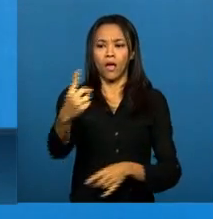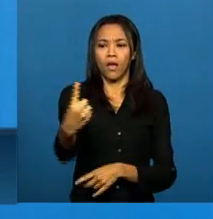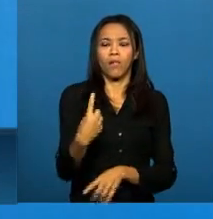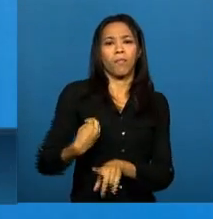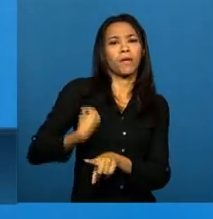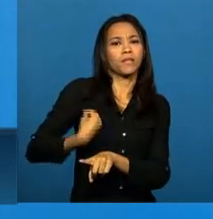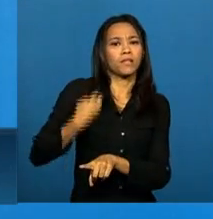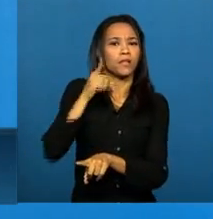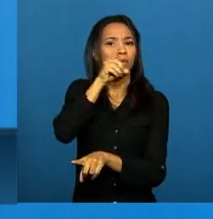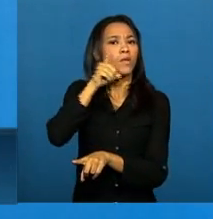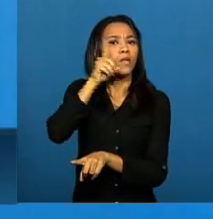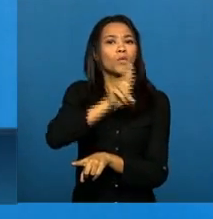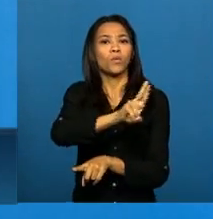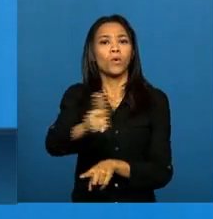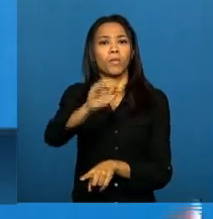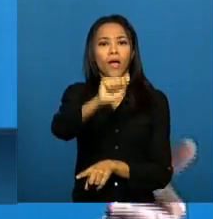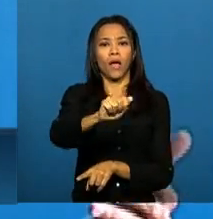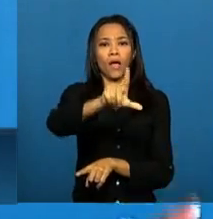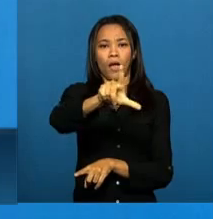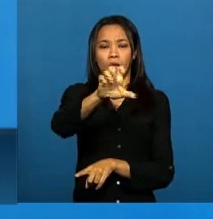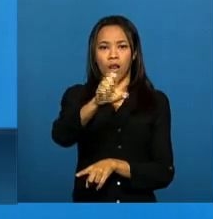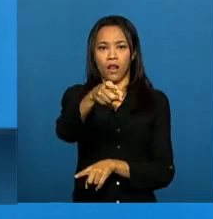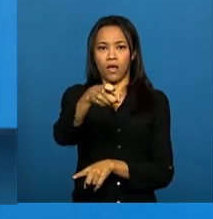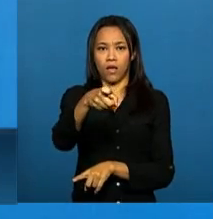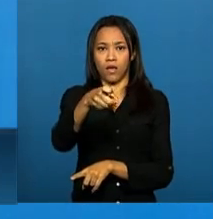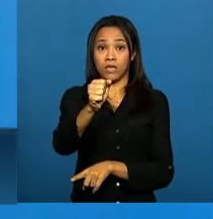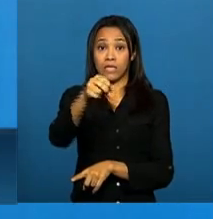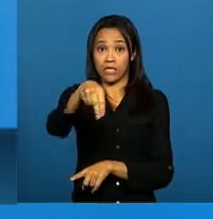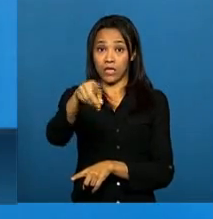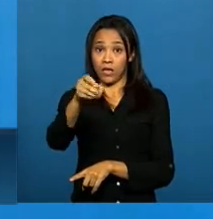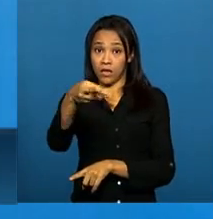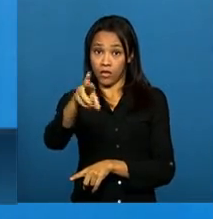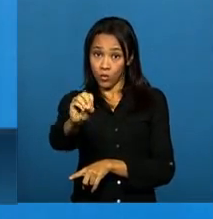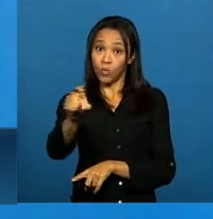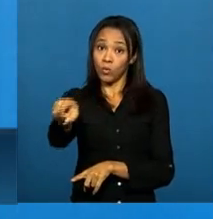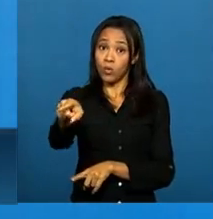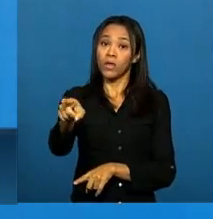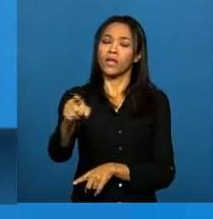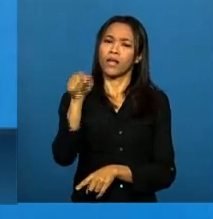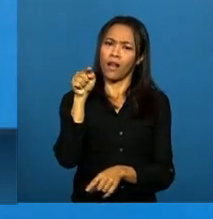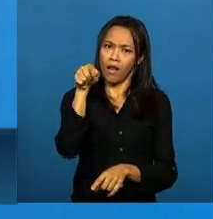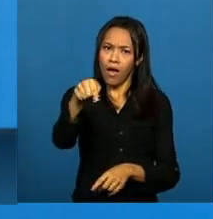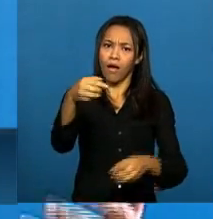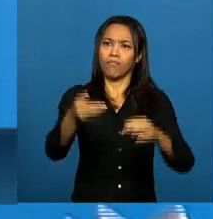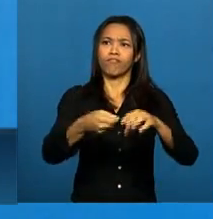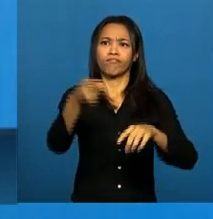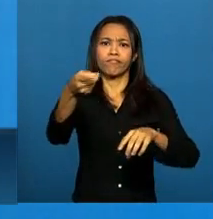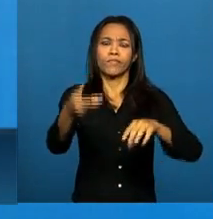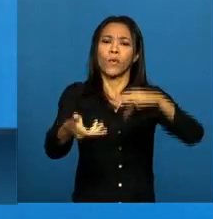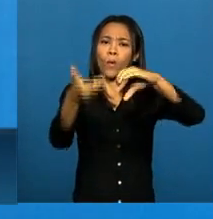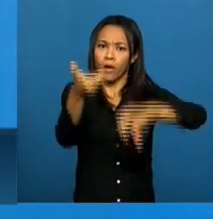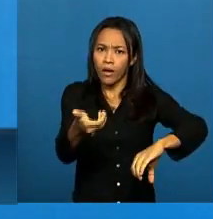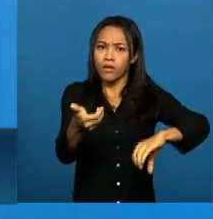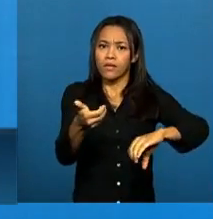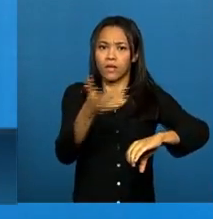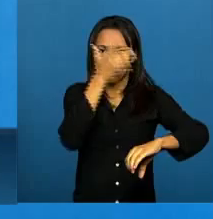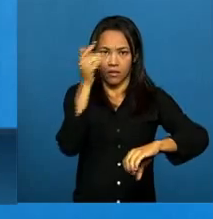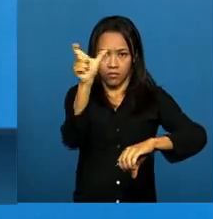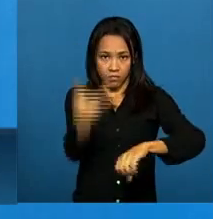deputado Alessandro Molon, que, ao longo do debate no Congresso Nacional, foi um dos mais importantes